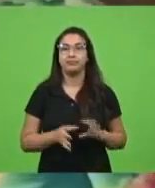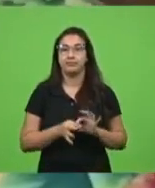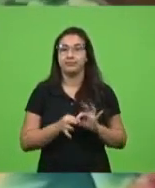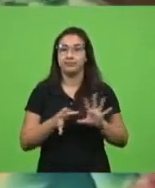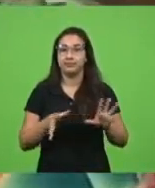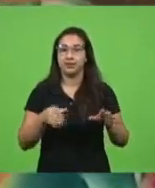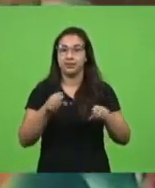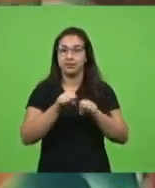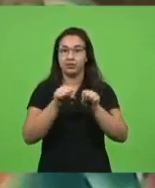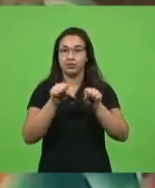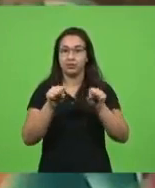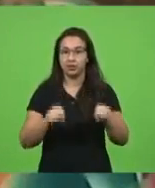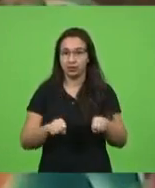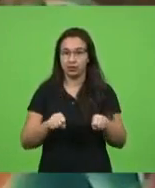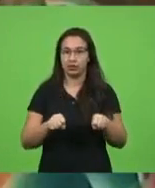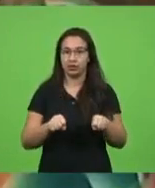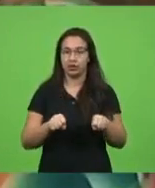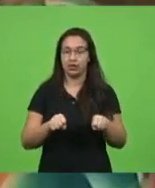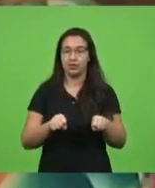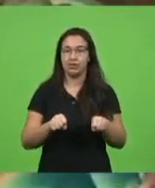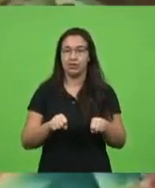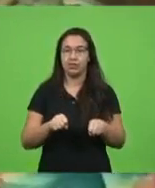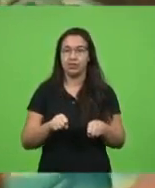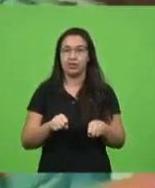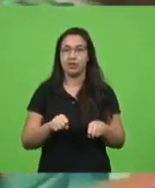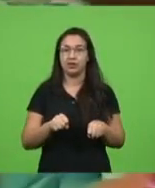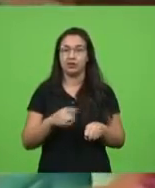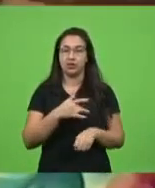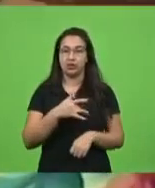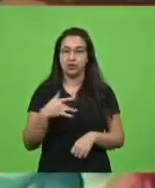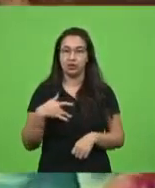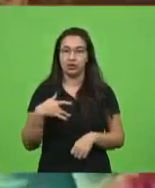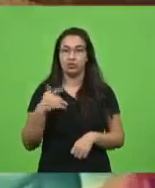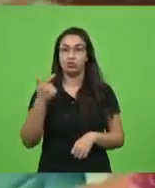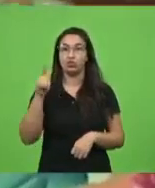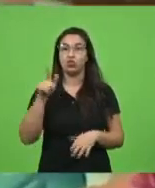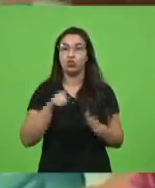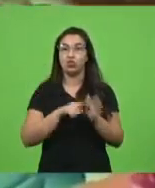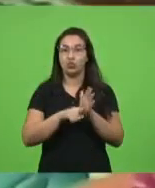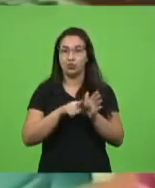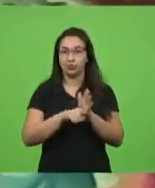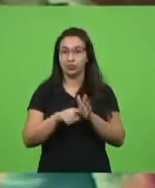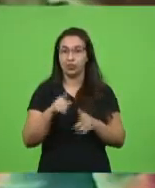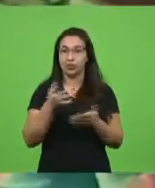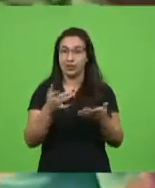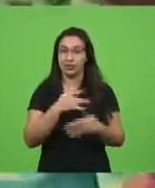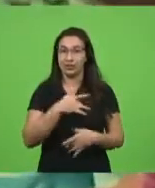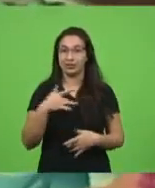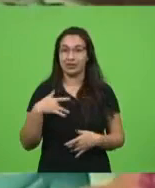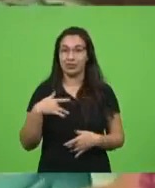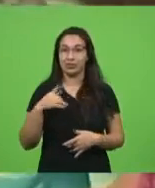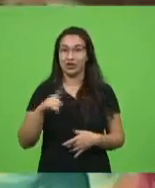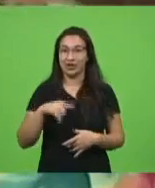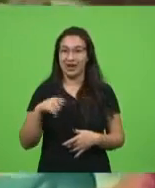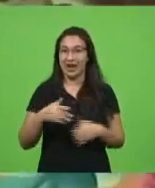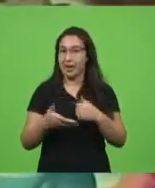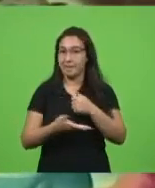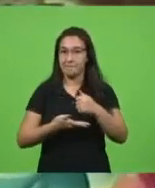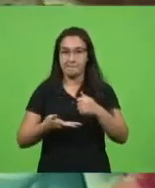Sistema Único de Saúde? Outro questionamento. Porque a saúde é um direito fundamental.